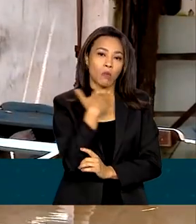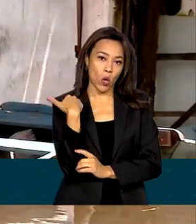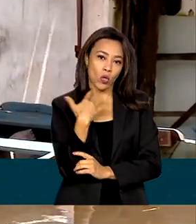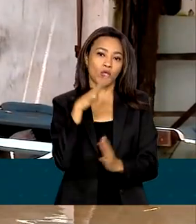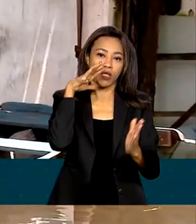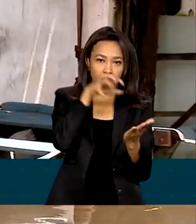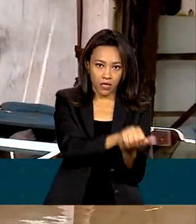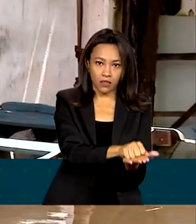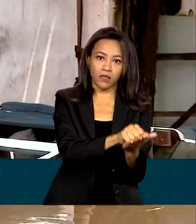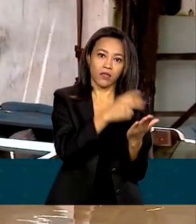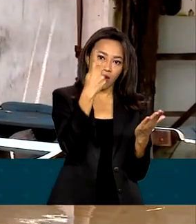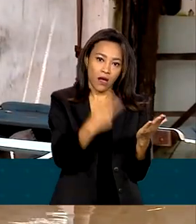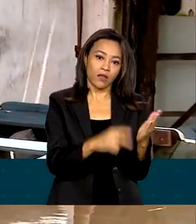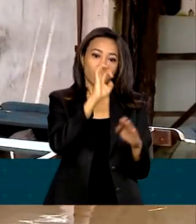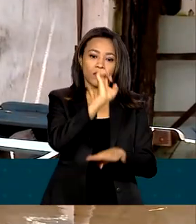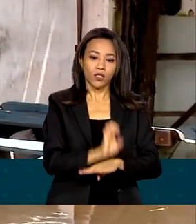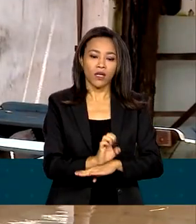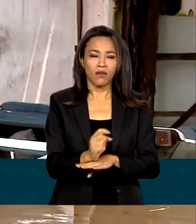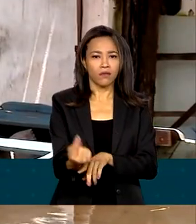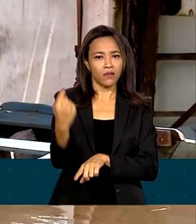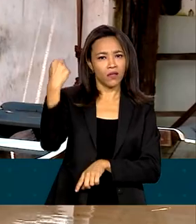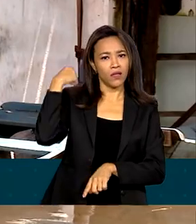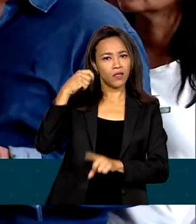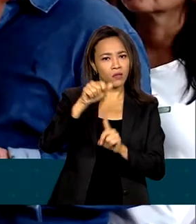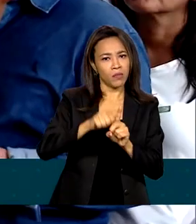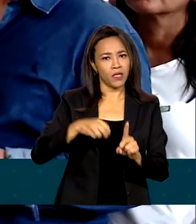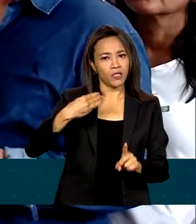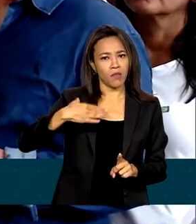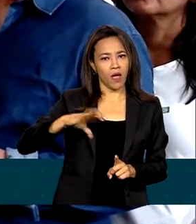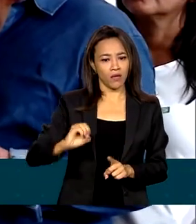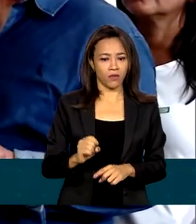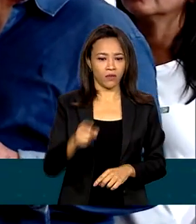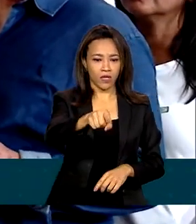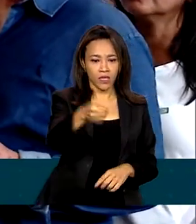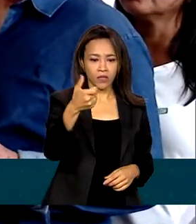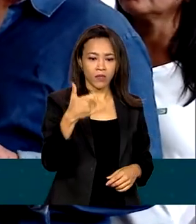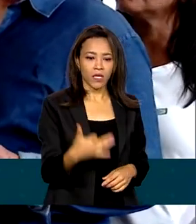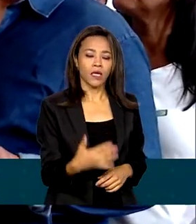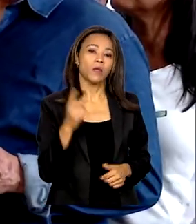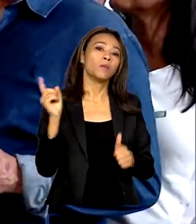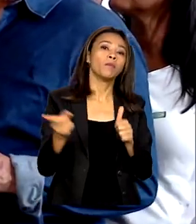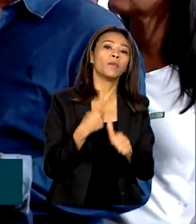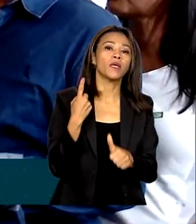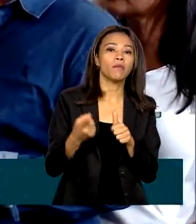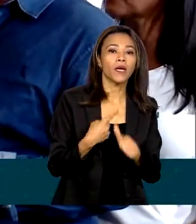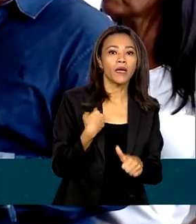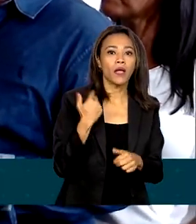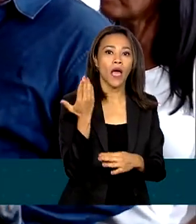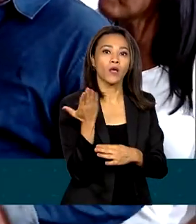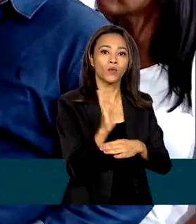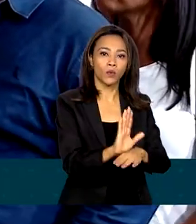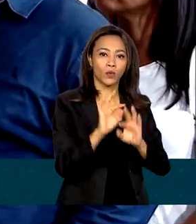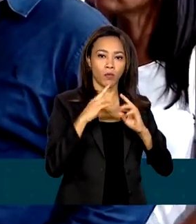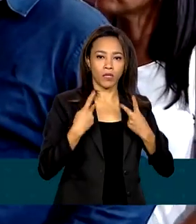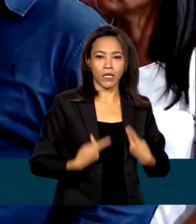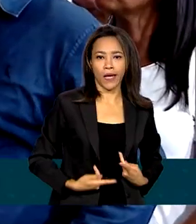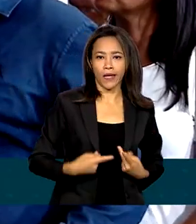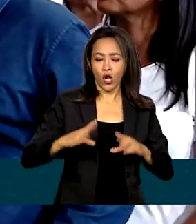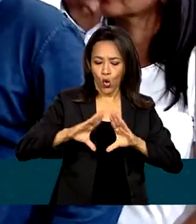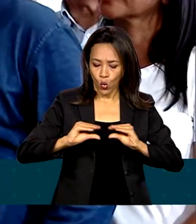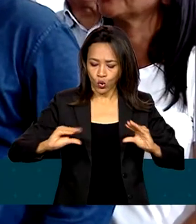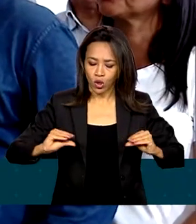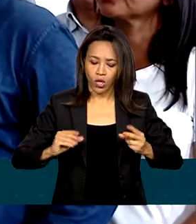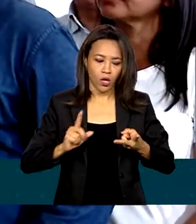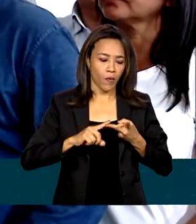registradas no Maranhão desde março. No primeiro momento, o plano de ajuda humanitária é colchão, é